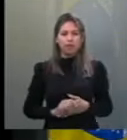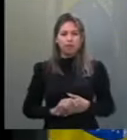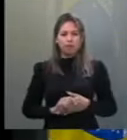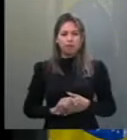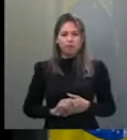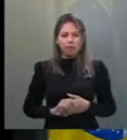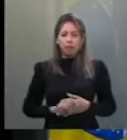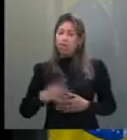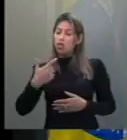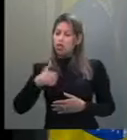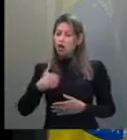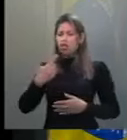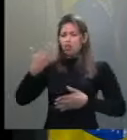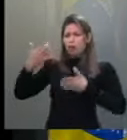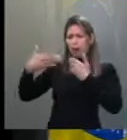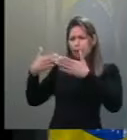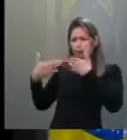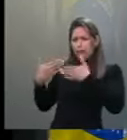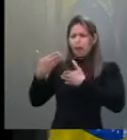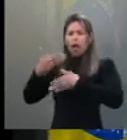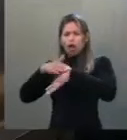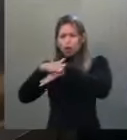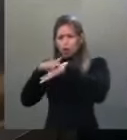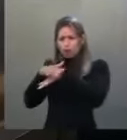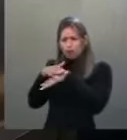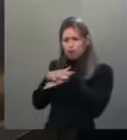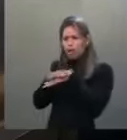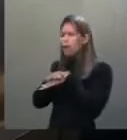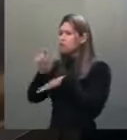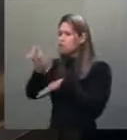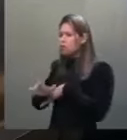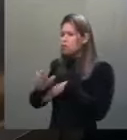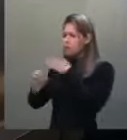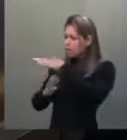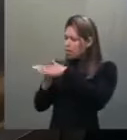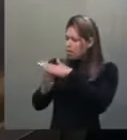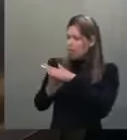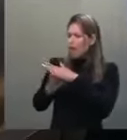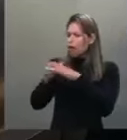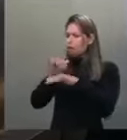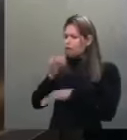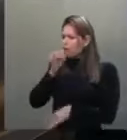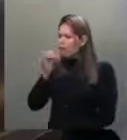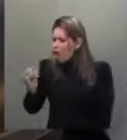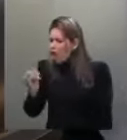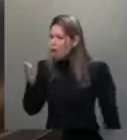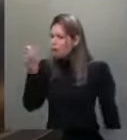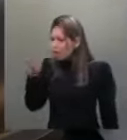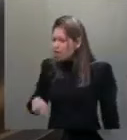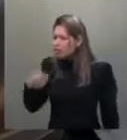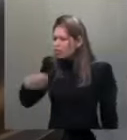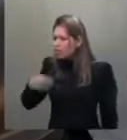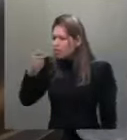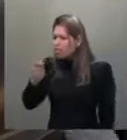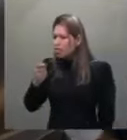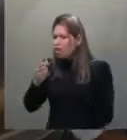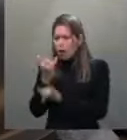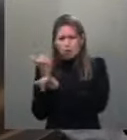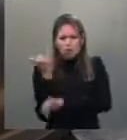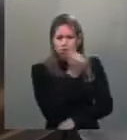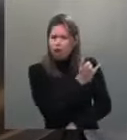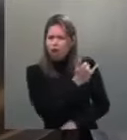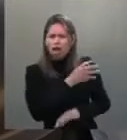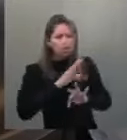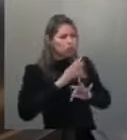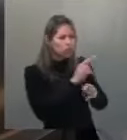conversava com os empresários e dizia, Peter Cão, vocês têm que denunciar isso. É um absurdo. As empresas